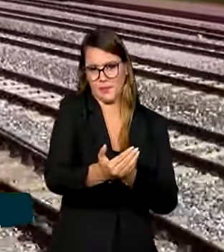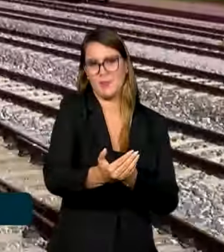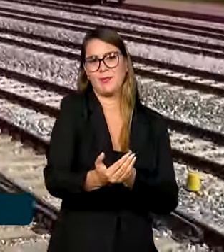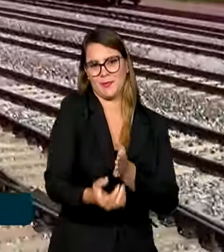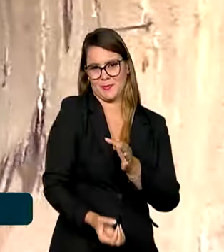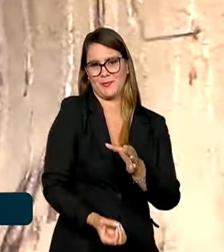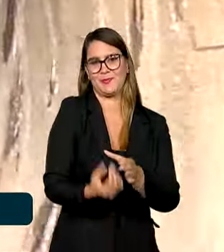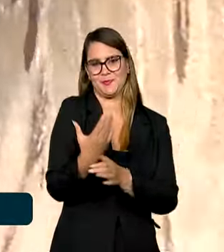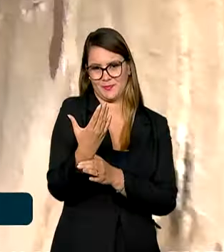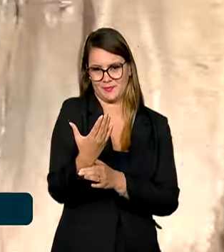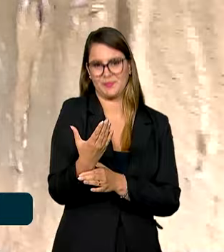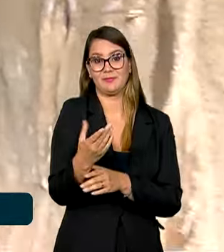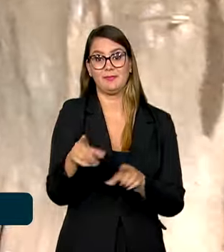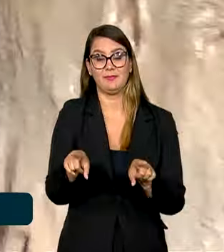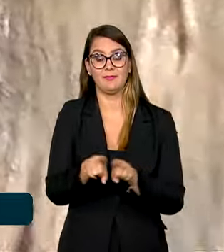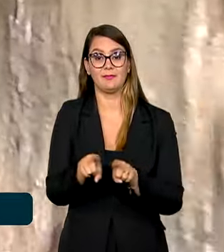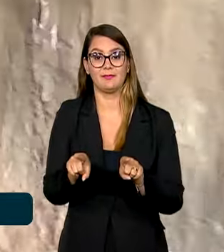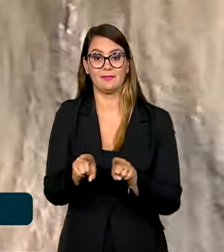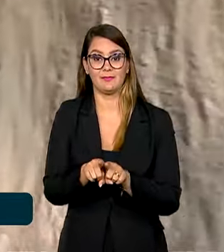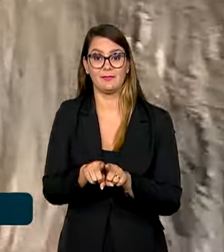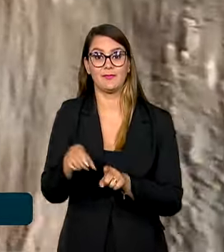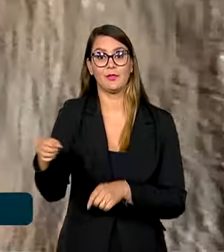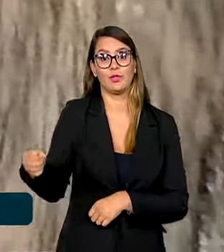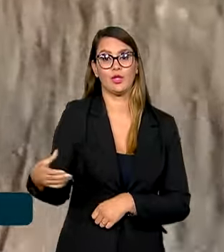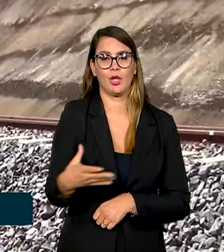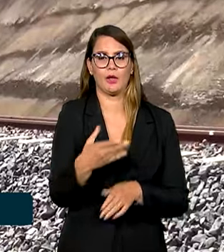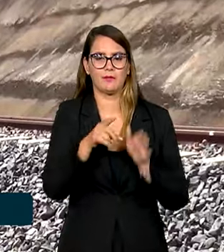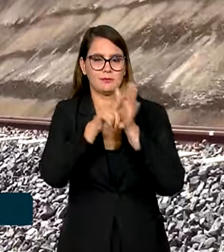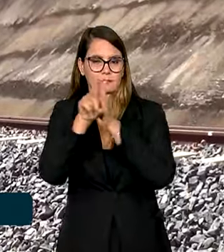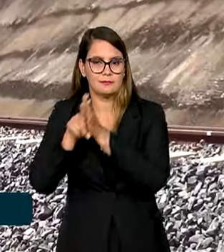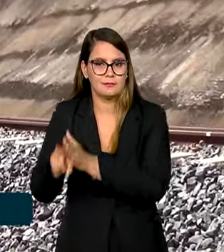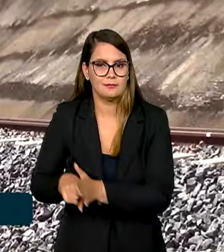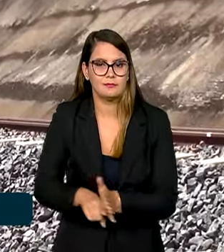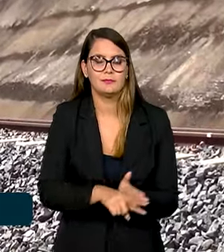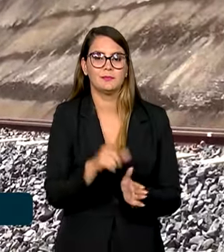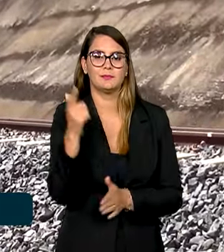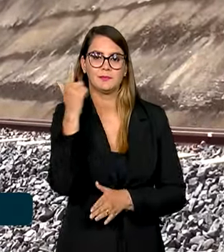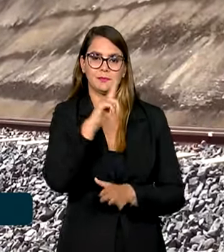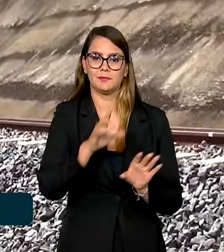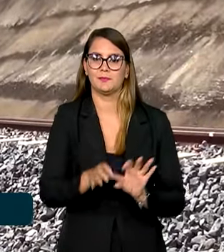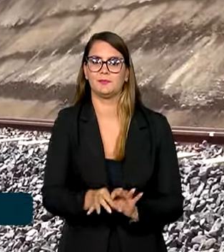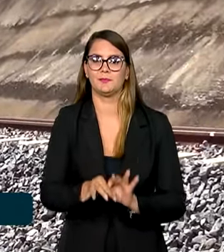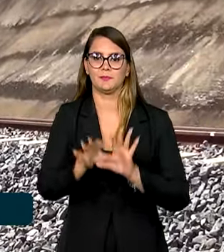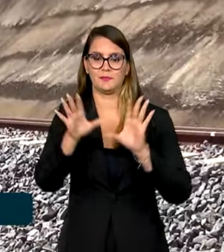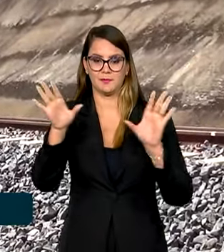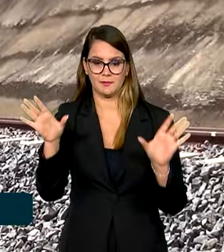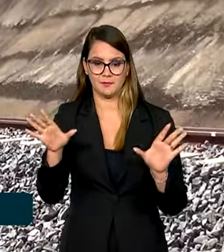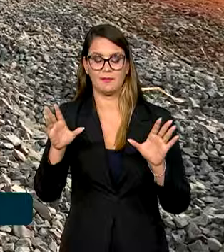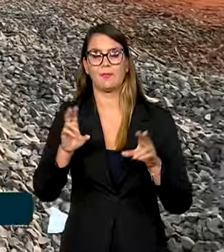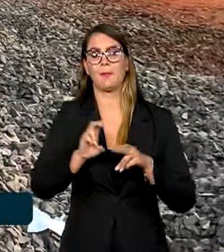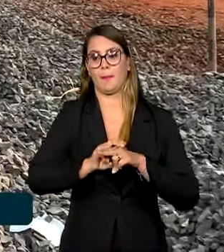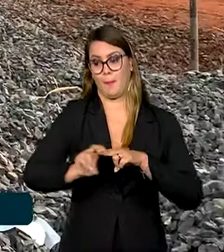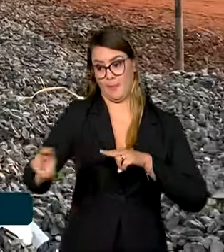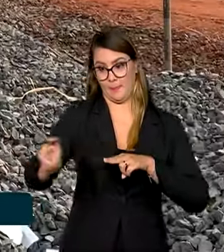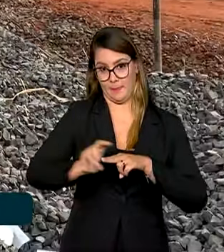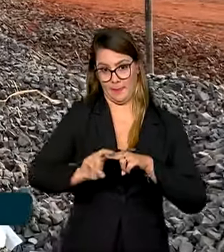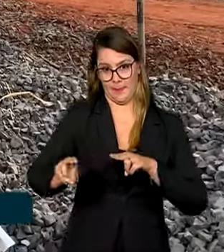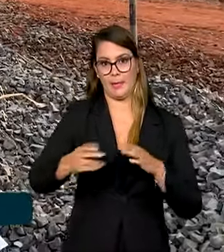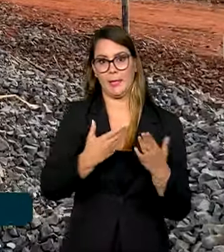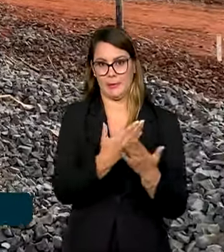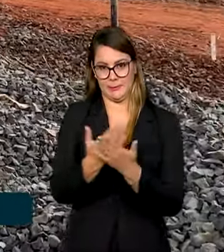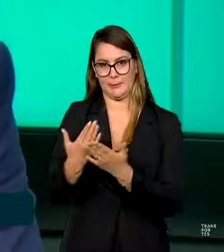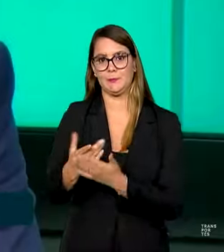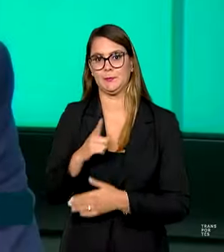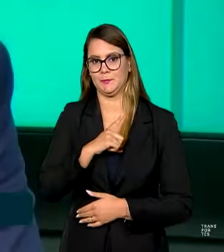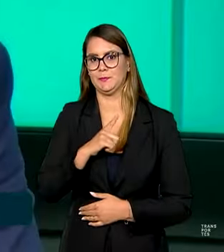incrementadas. Inclusive, novos estudos para concessões de terminais ferroviários estão sendo